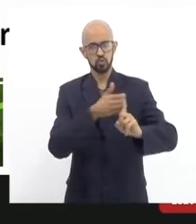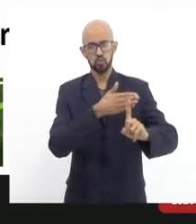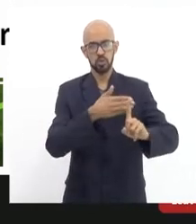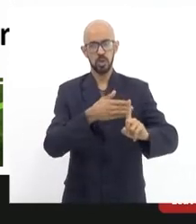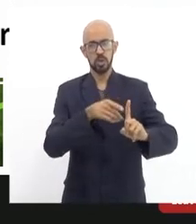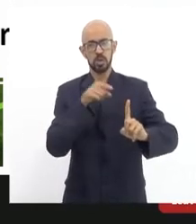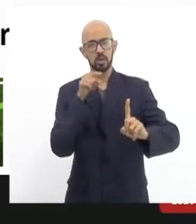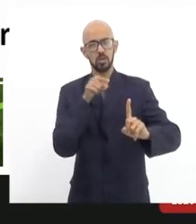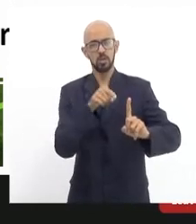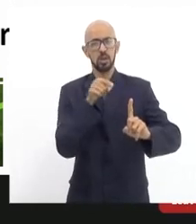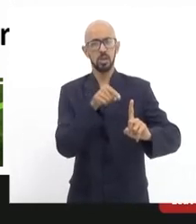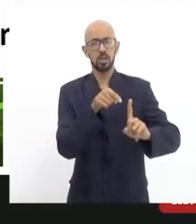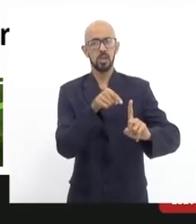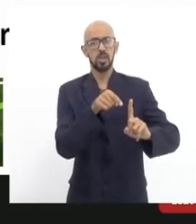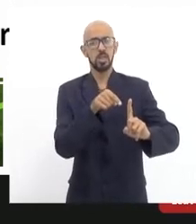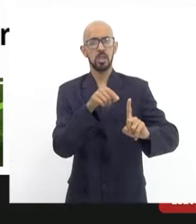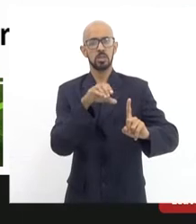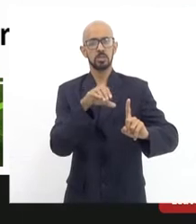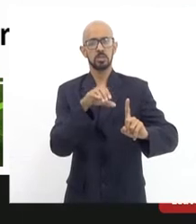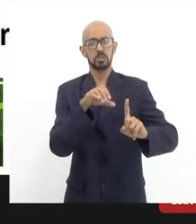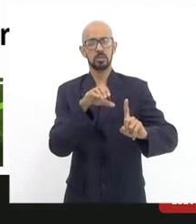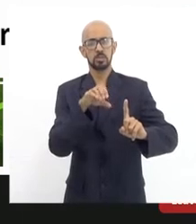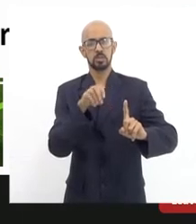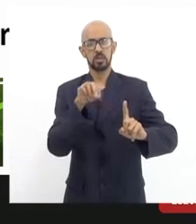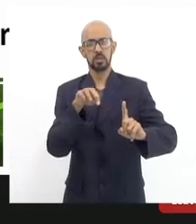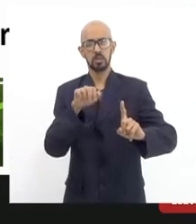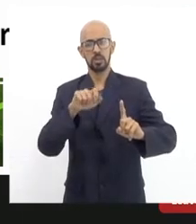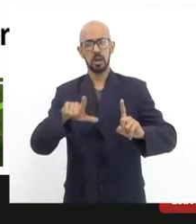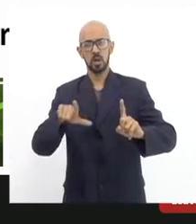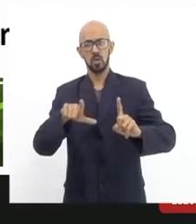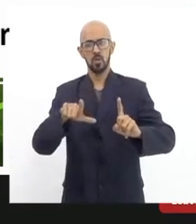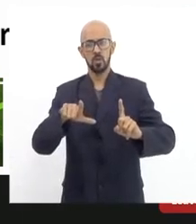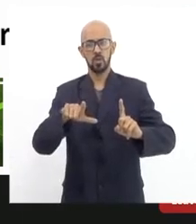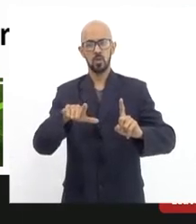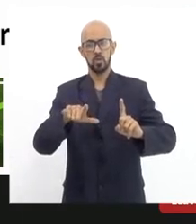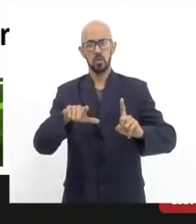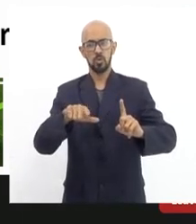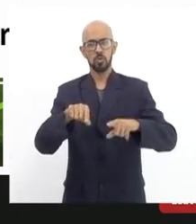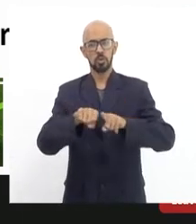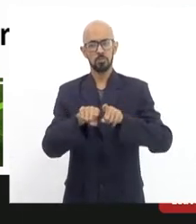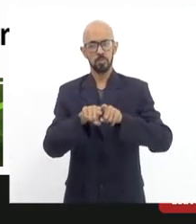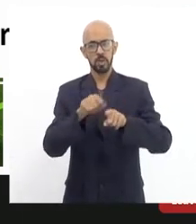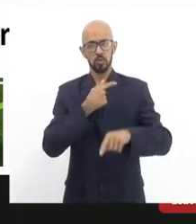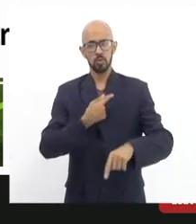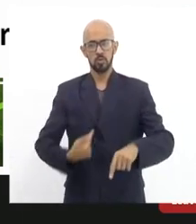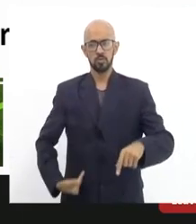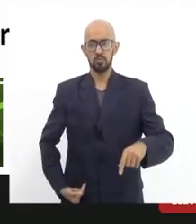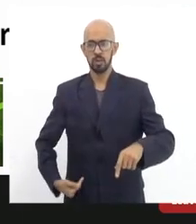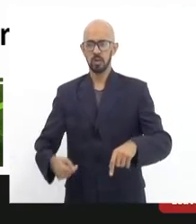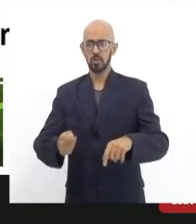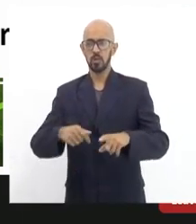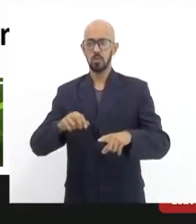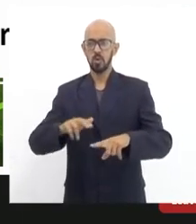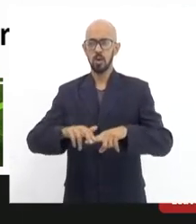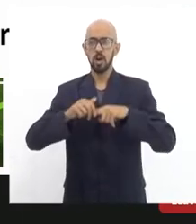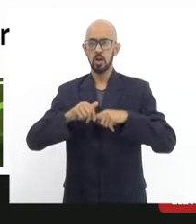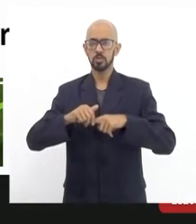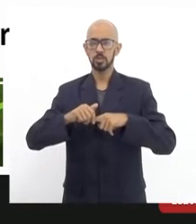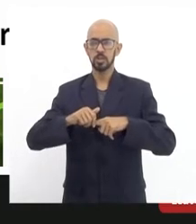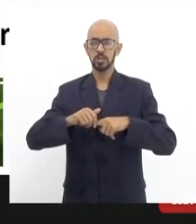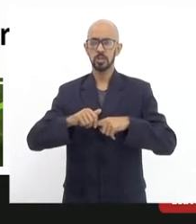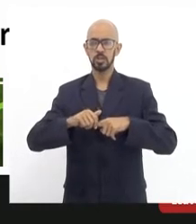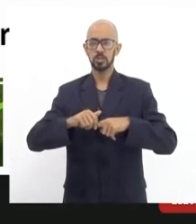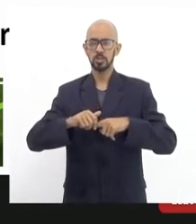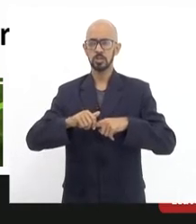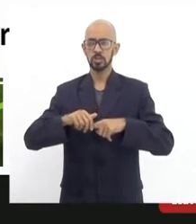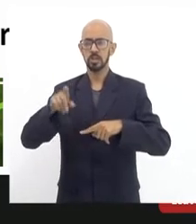central e no governo do estado por eles questionarem a legalidade da ação e